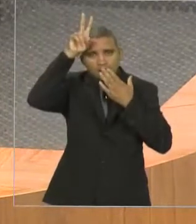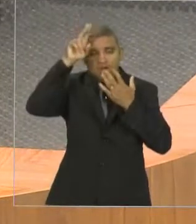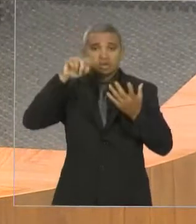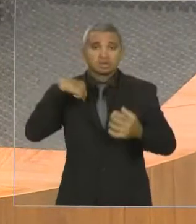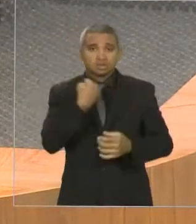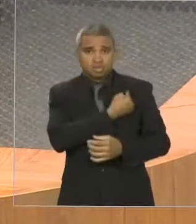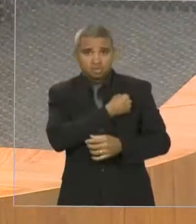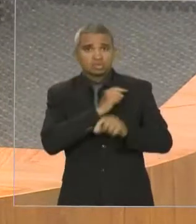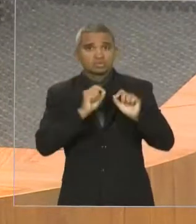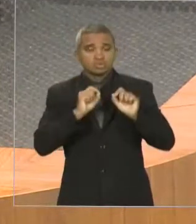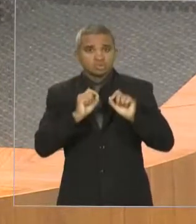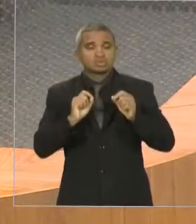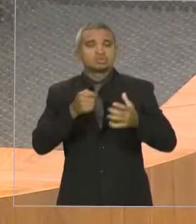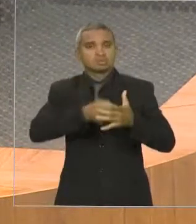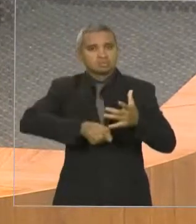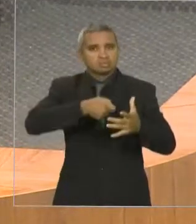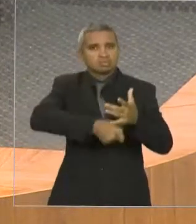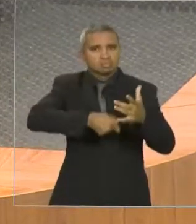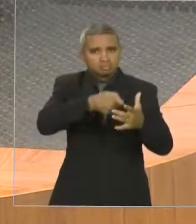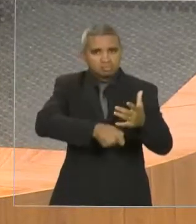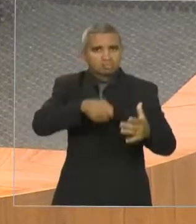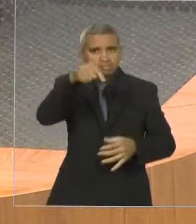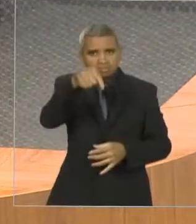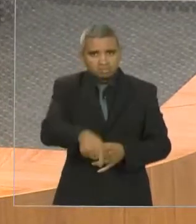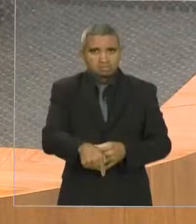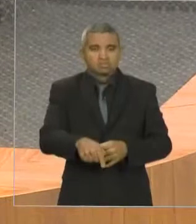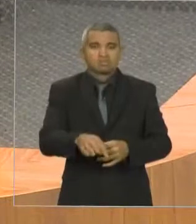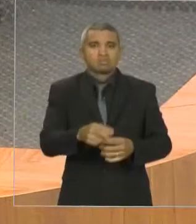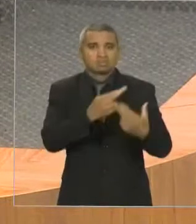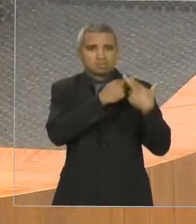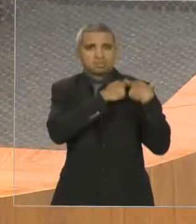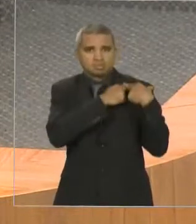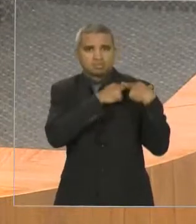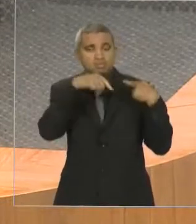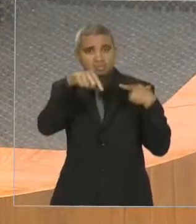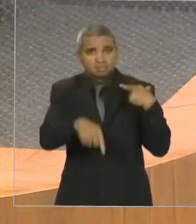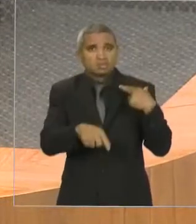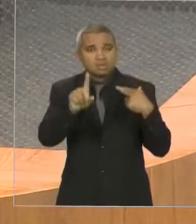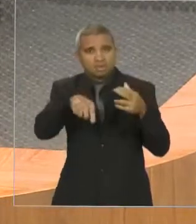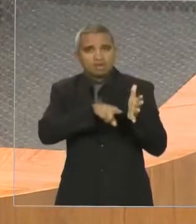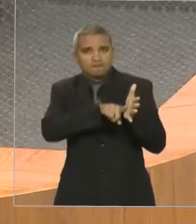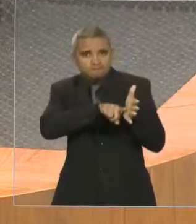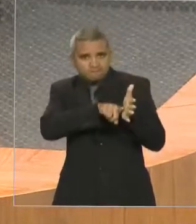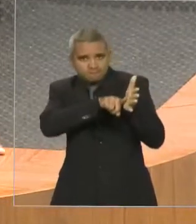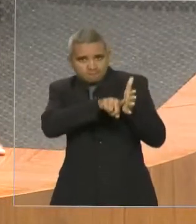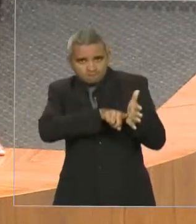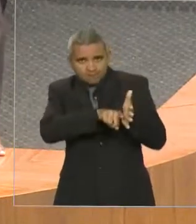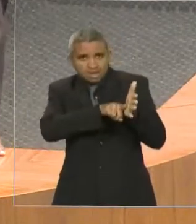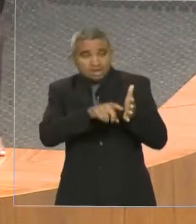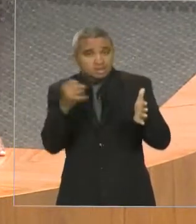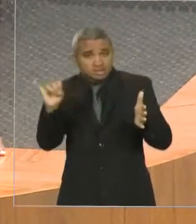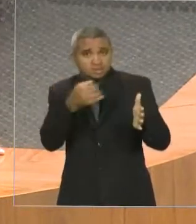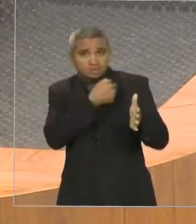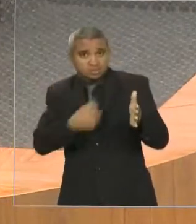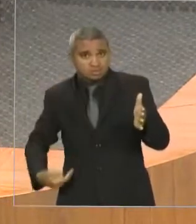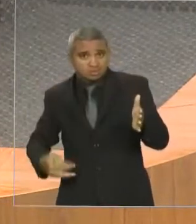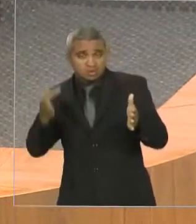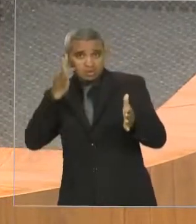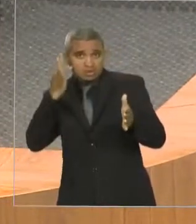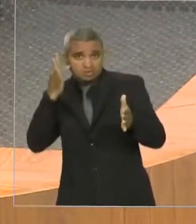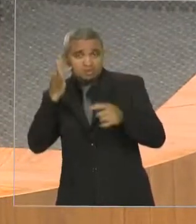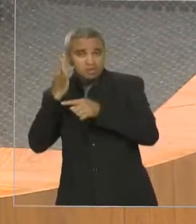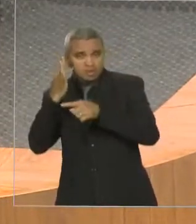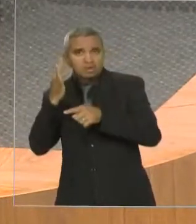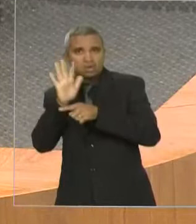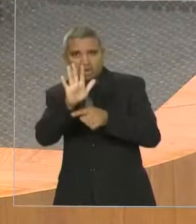Uma função também do parlamento é este, a fiscalização daquilo que o governo do Estado faz. E aqui